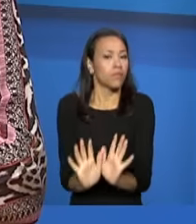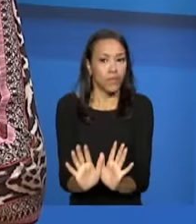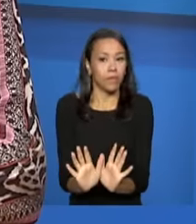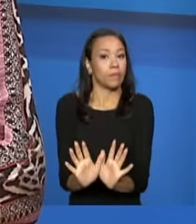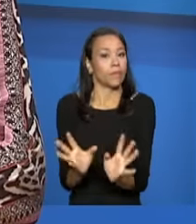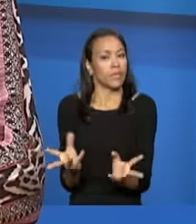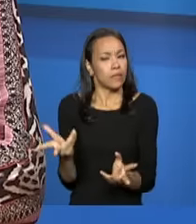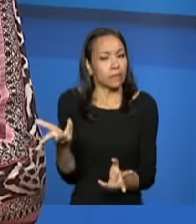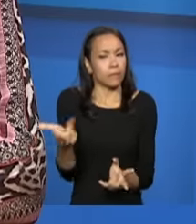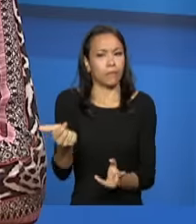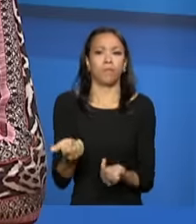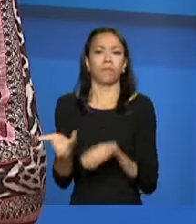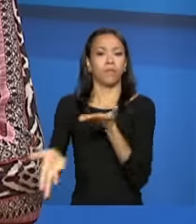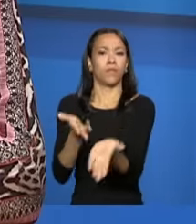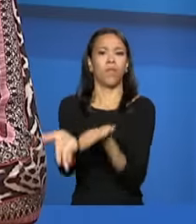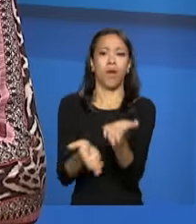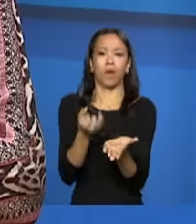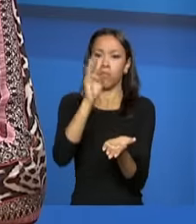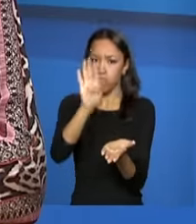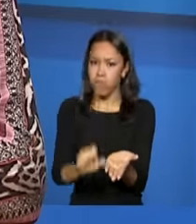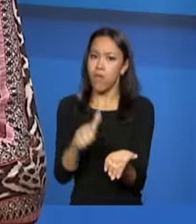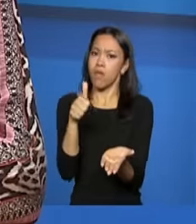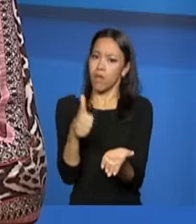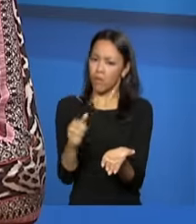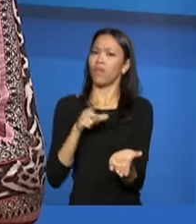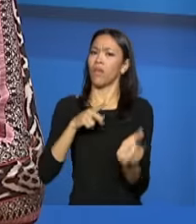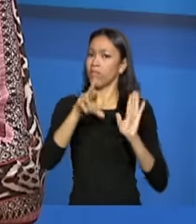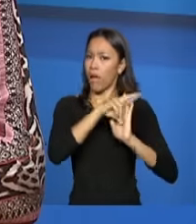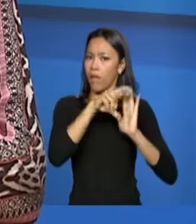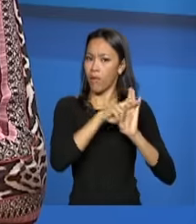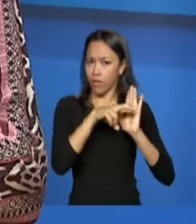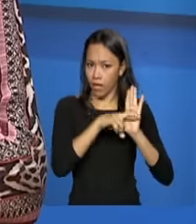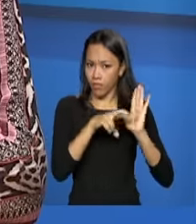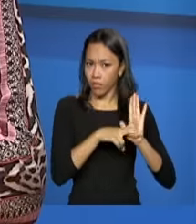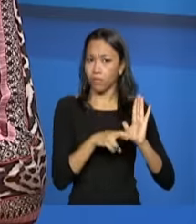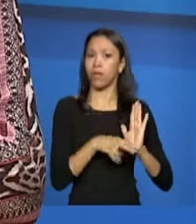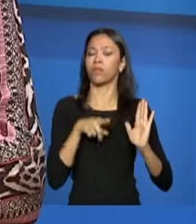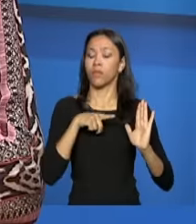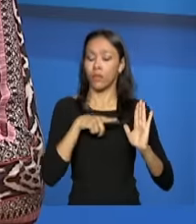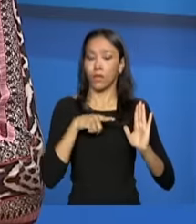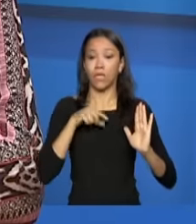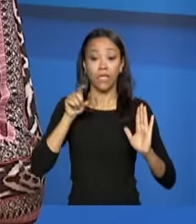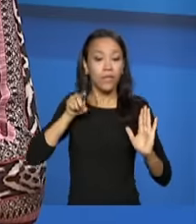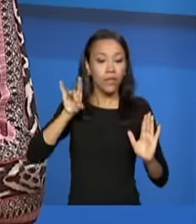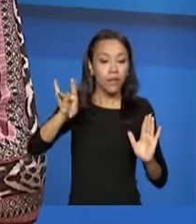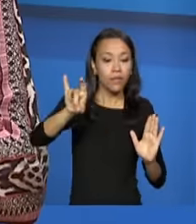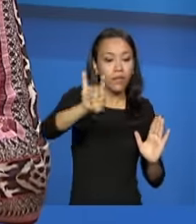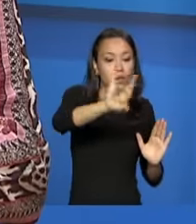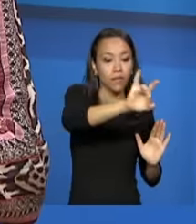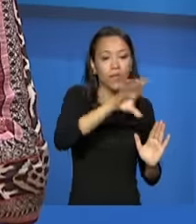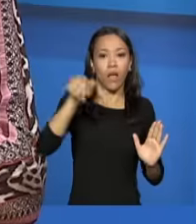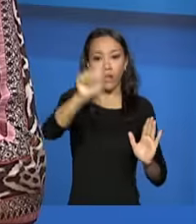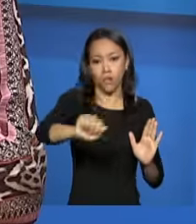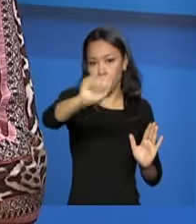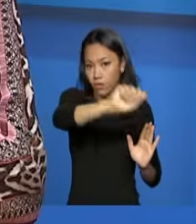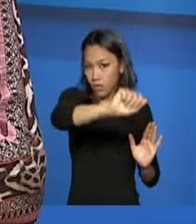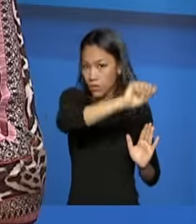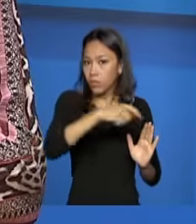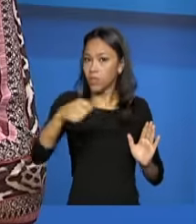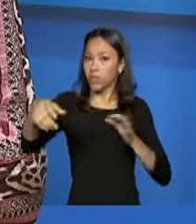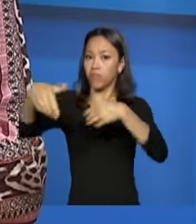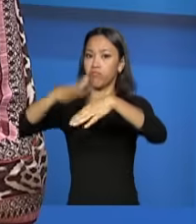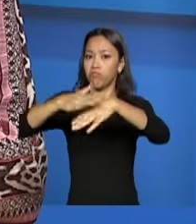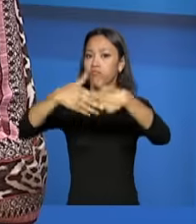serviços é a do Estado, então existe uma série de regulações e normas que dirigem, que coordenam a oferta desses